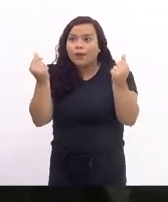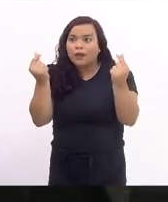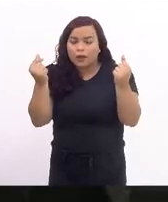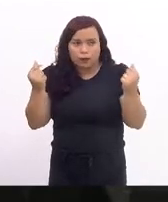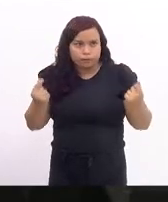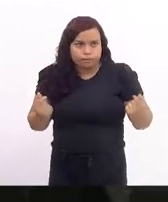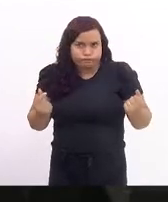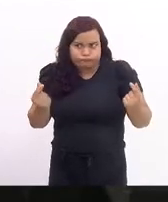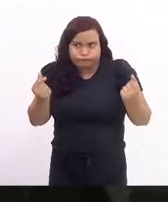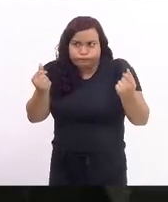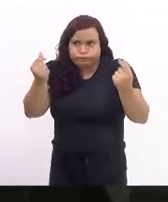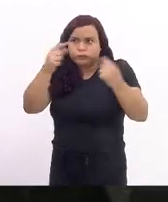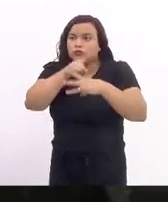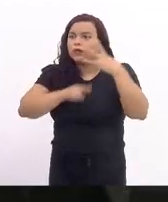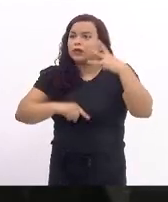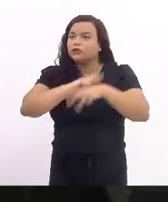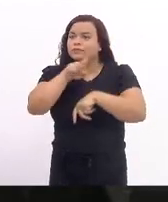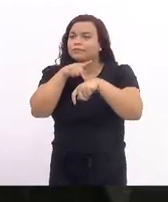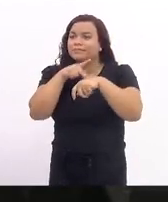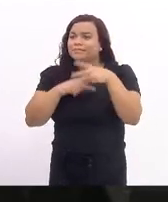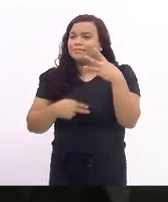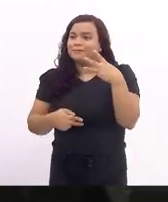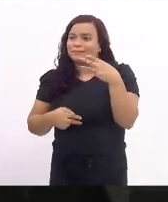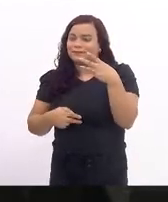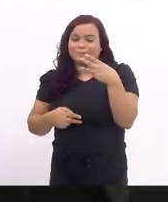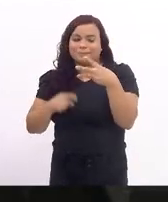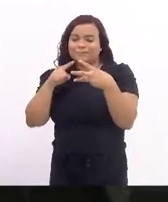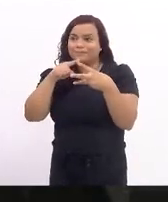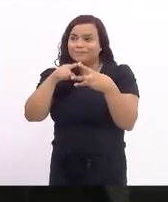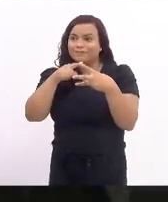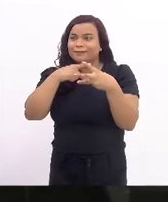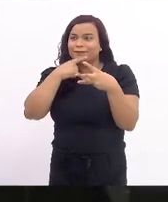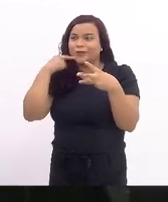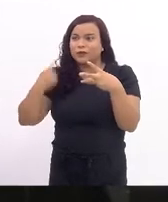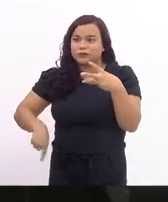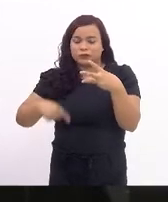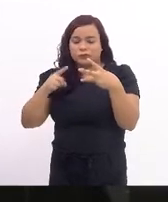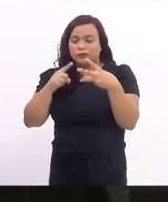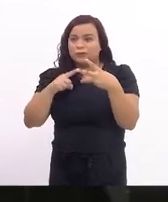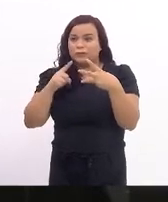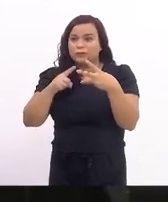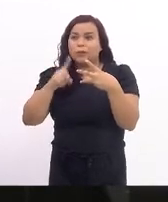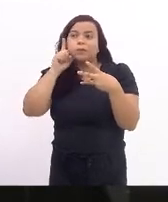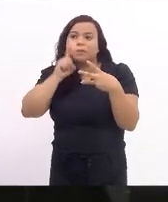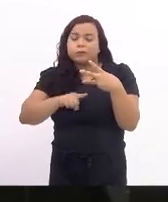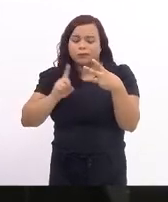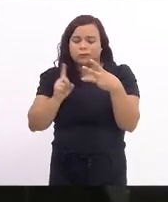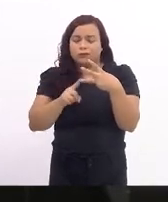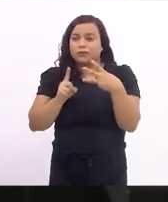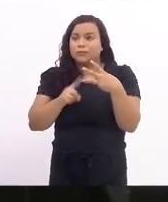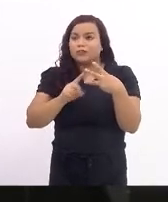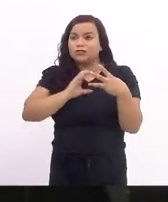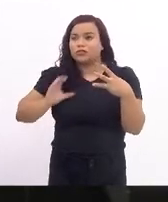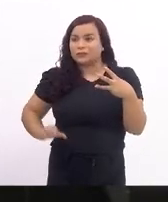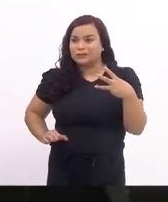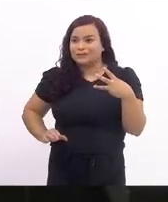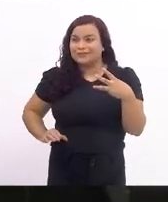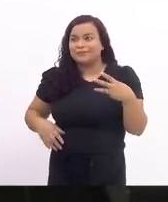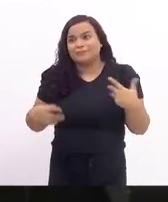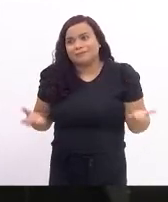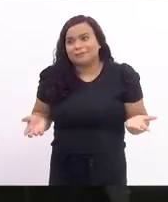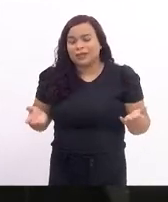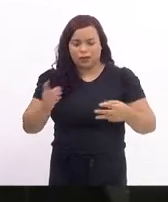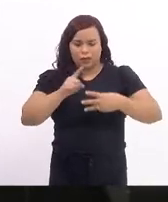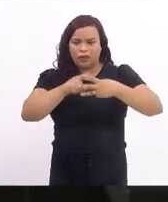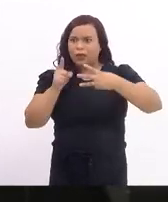Mas não é porque tem três impérios que tem que se vitimar milhares e milhares de